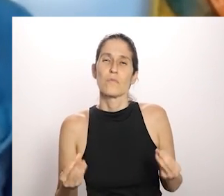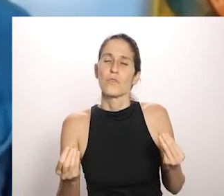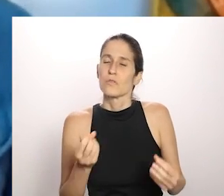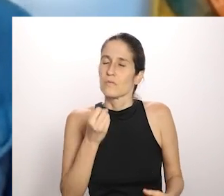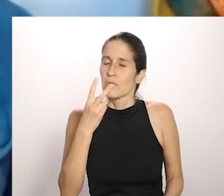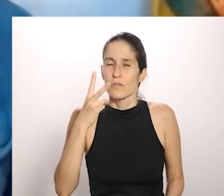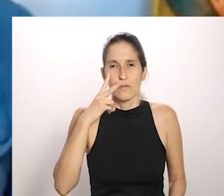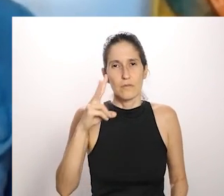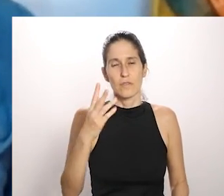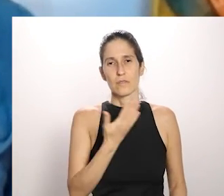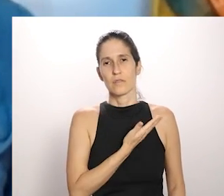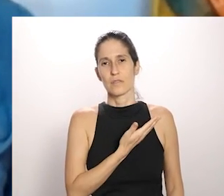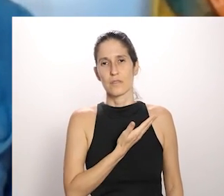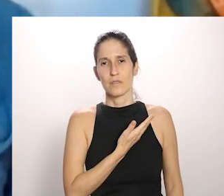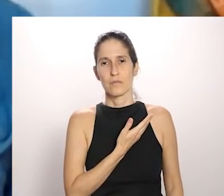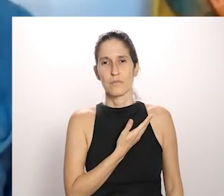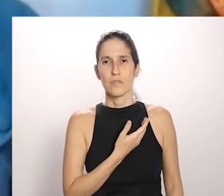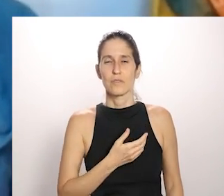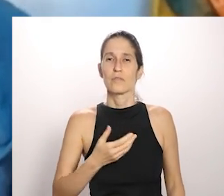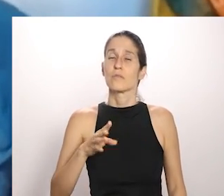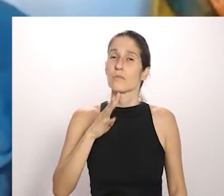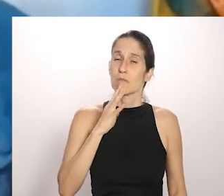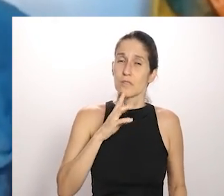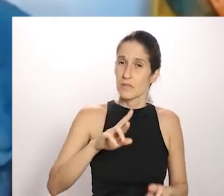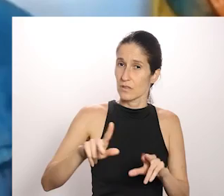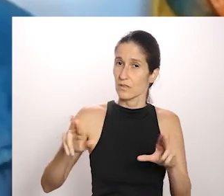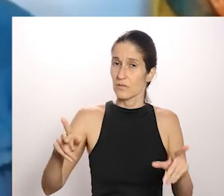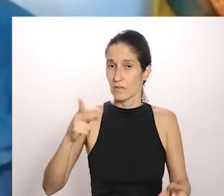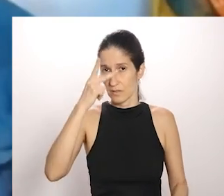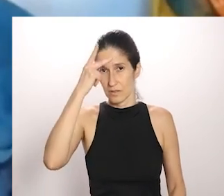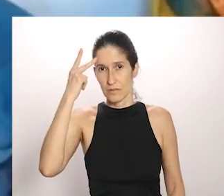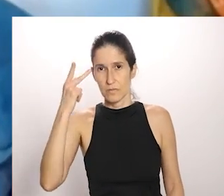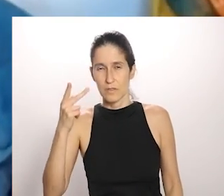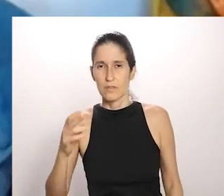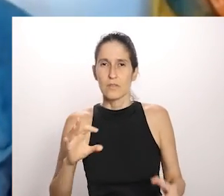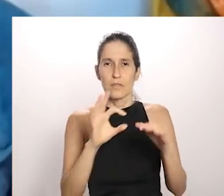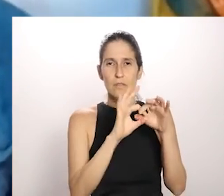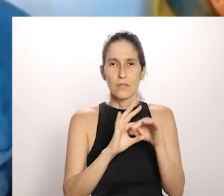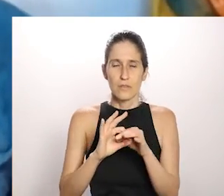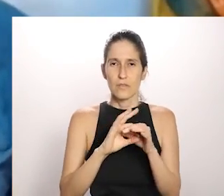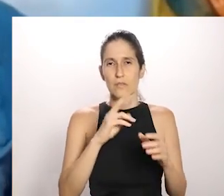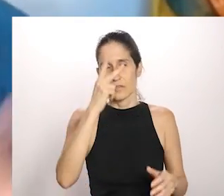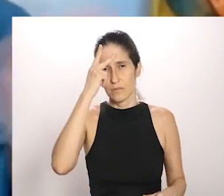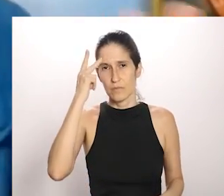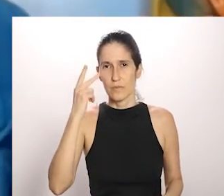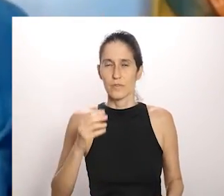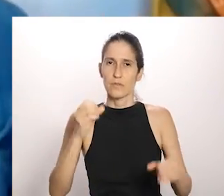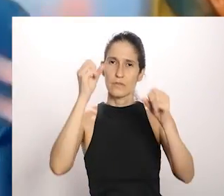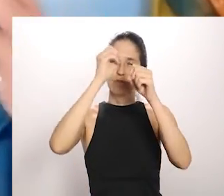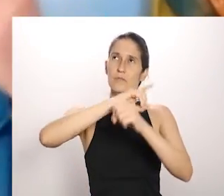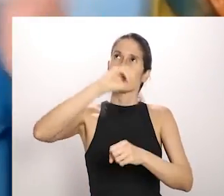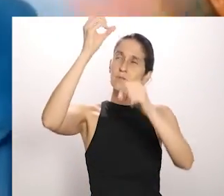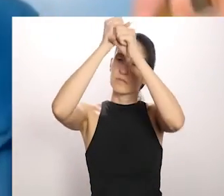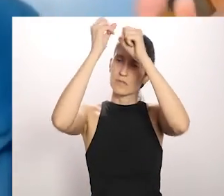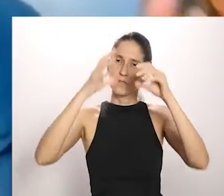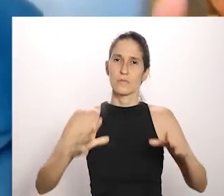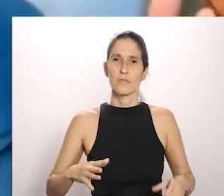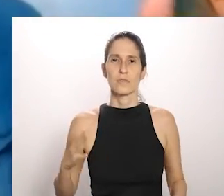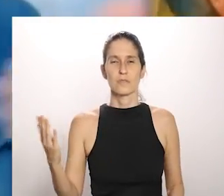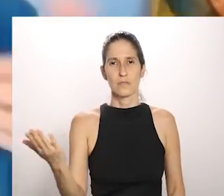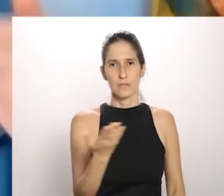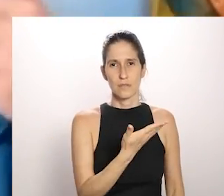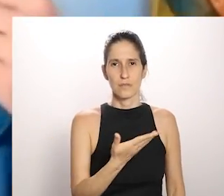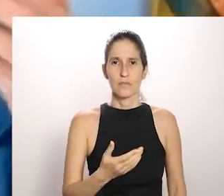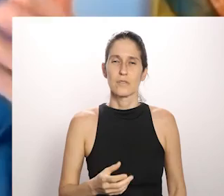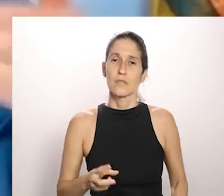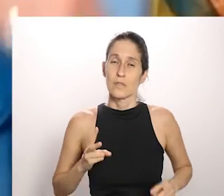ver os amigos fazer outras amizades e reforçar as amizades que já existem Deus é quem paga a bondade de vocês fiquem todos com Deus